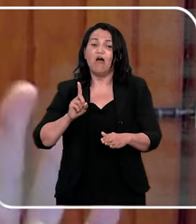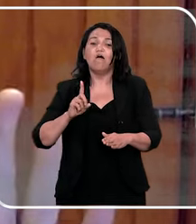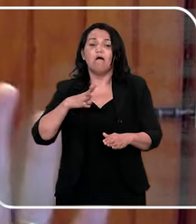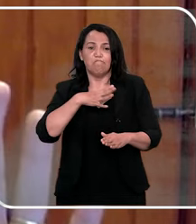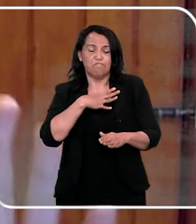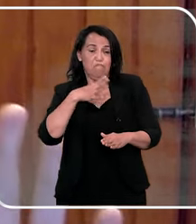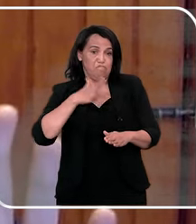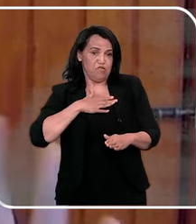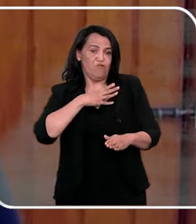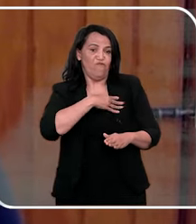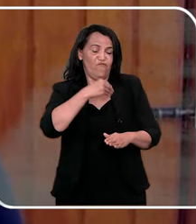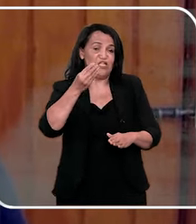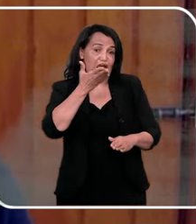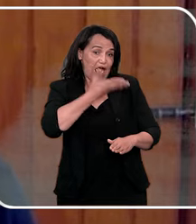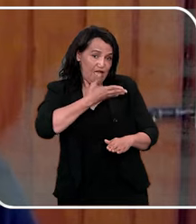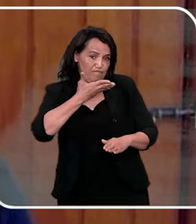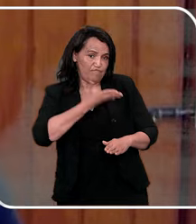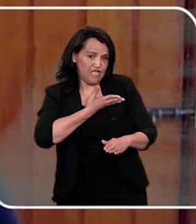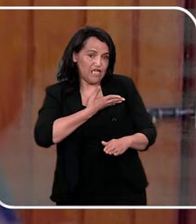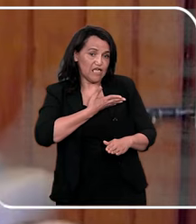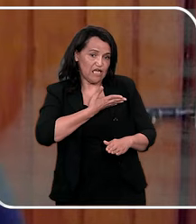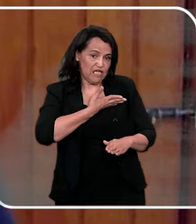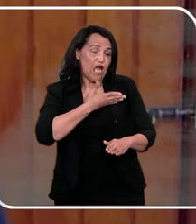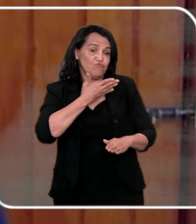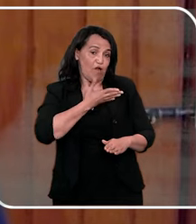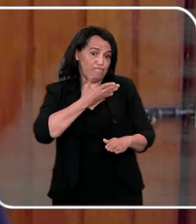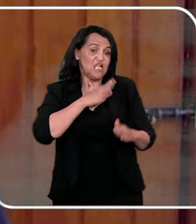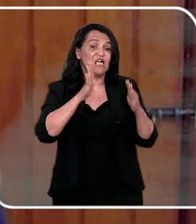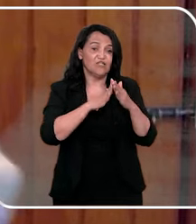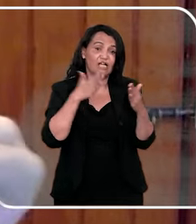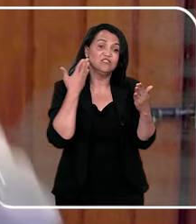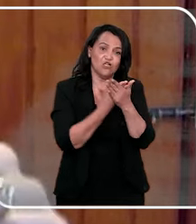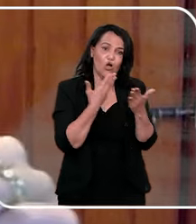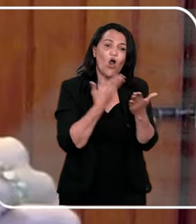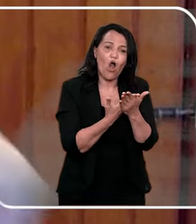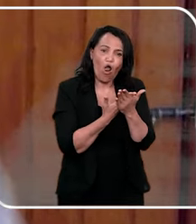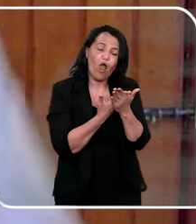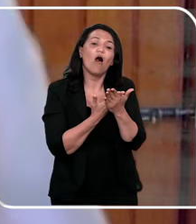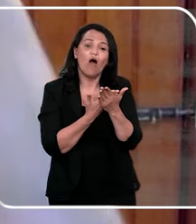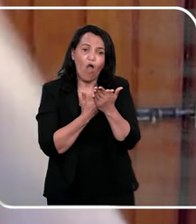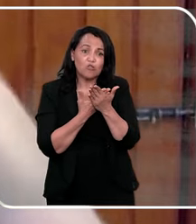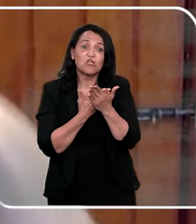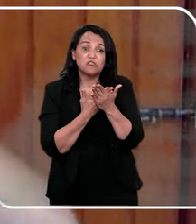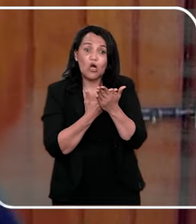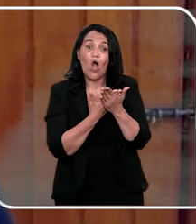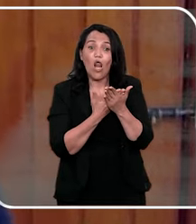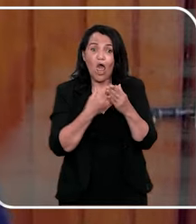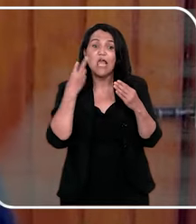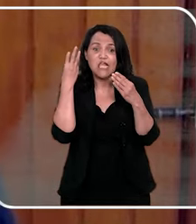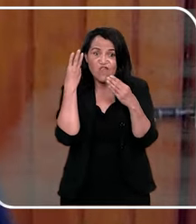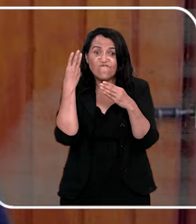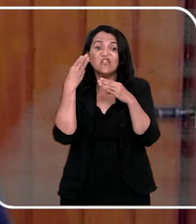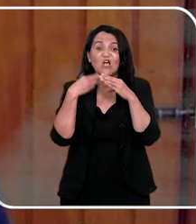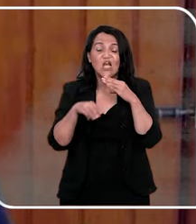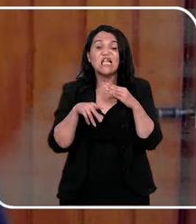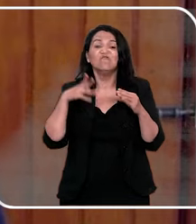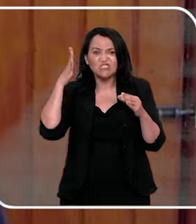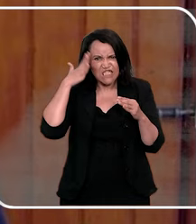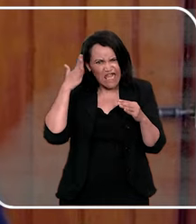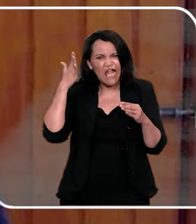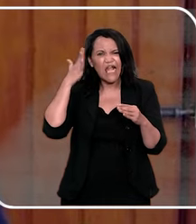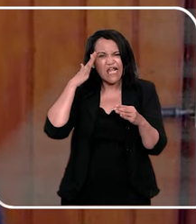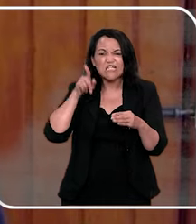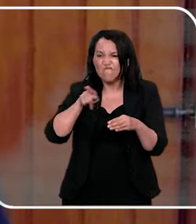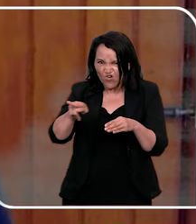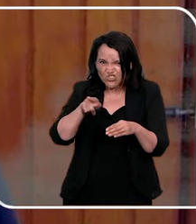não, meu filho não faz isso, então fala para o seu filho, ó filho, você não faz isso, mas amiguinha do seu filho, amiguinha da escola, até fiz isso com